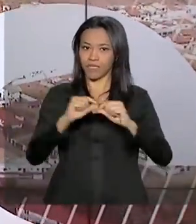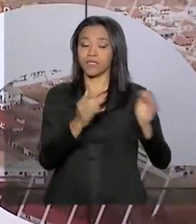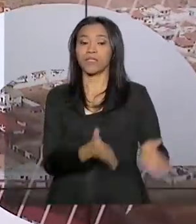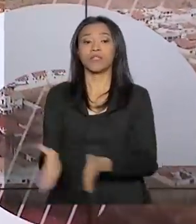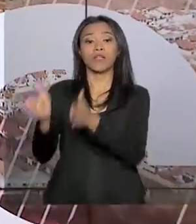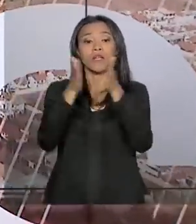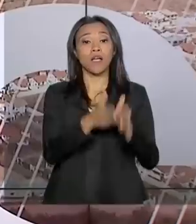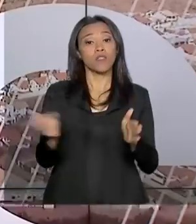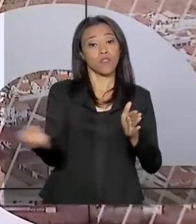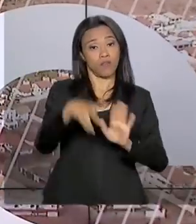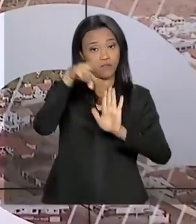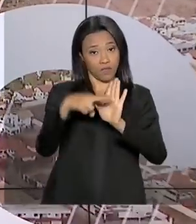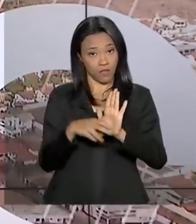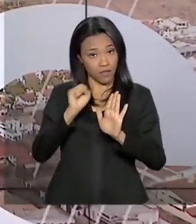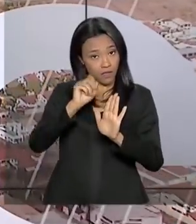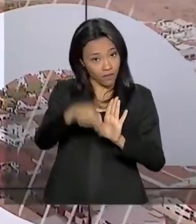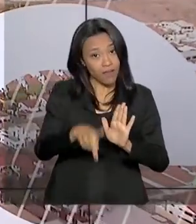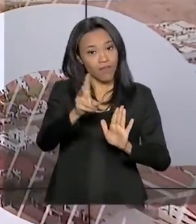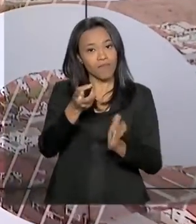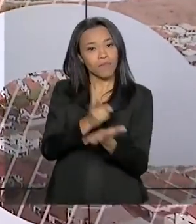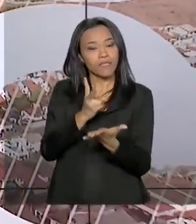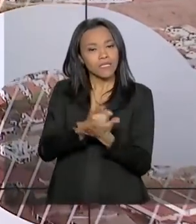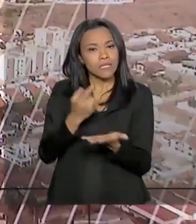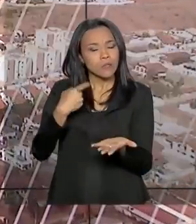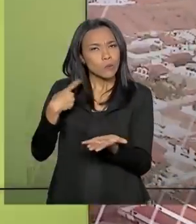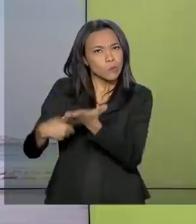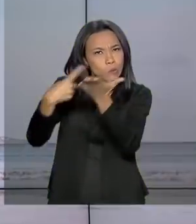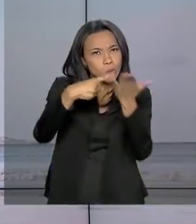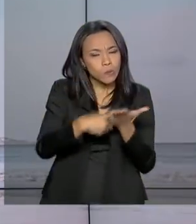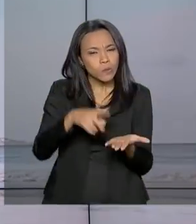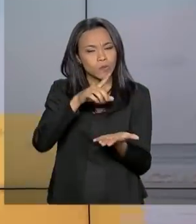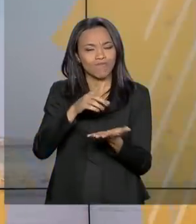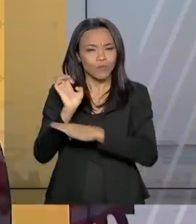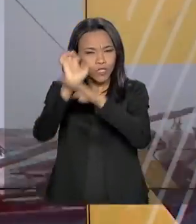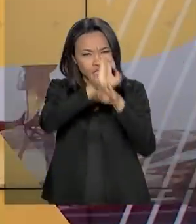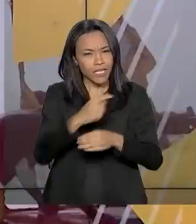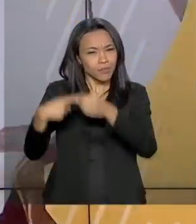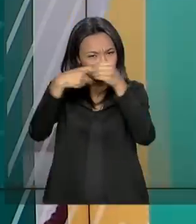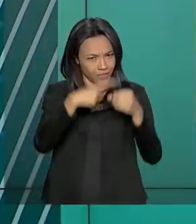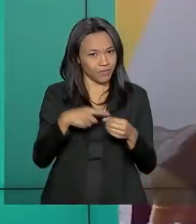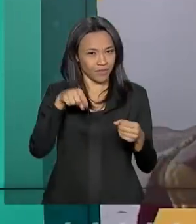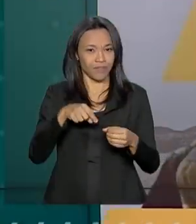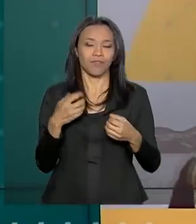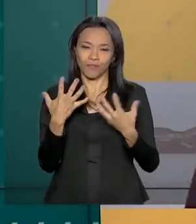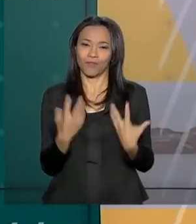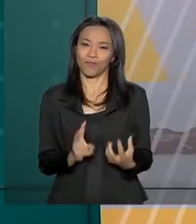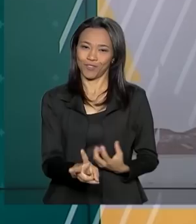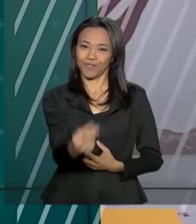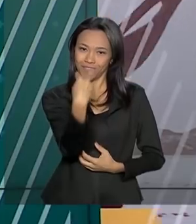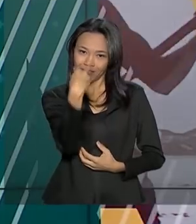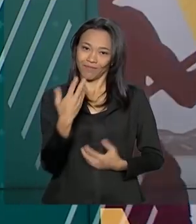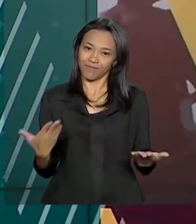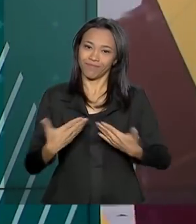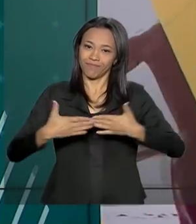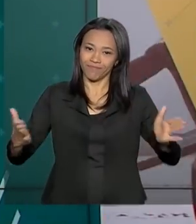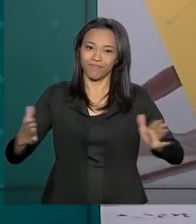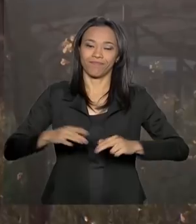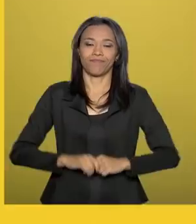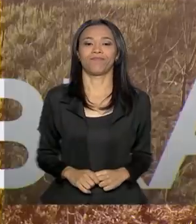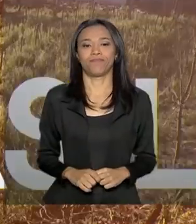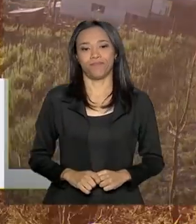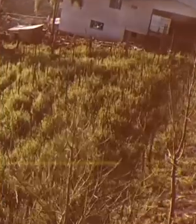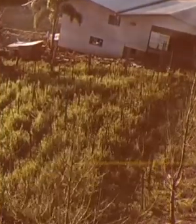governadores buscam acordos sobre a manutenção de estados e municípios na reforma. Fique com a gente, o Brasil em Dia já está no ar.